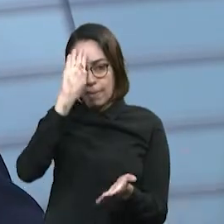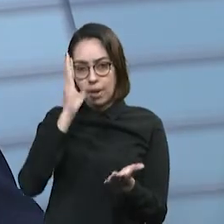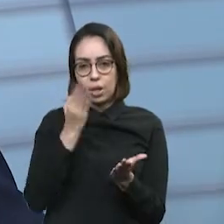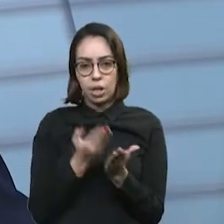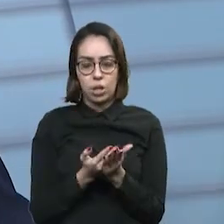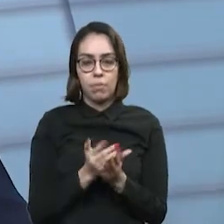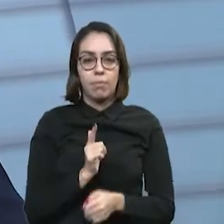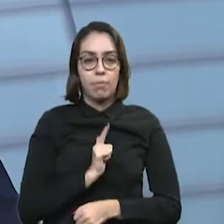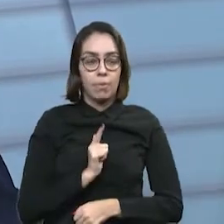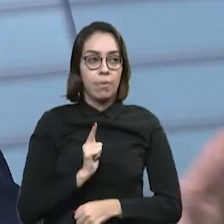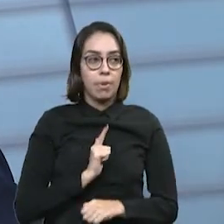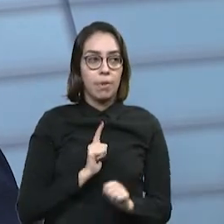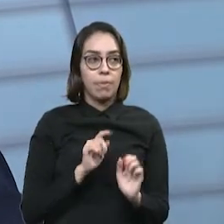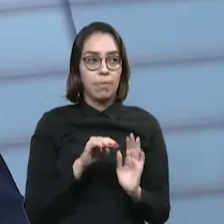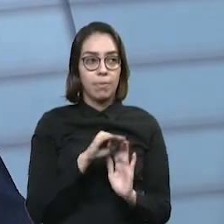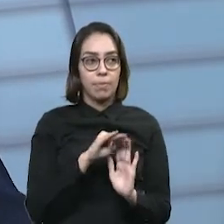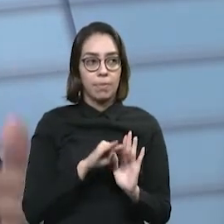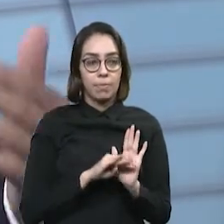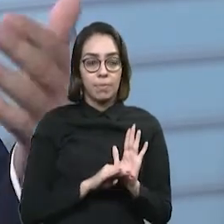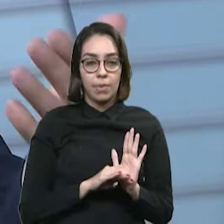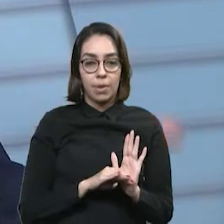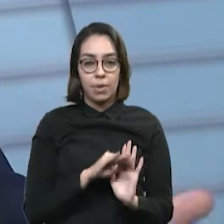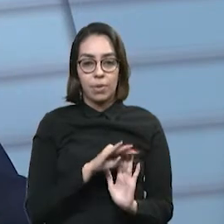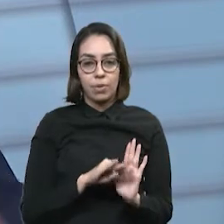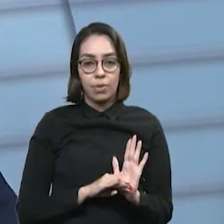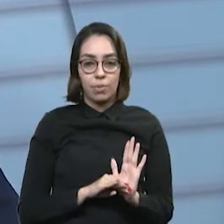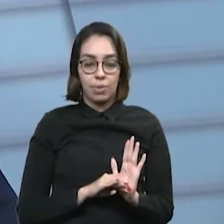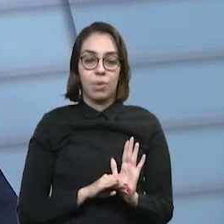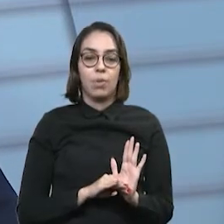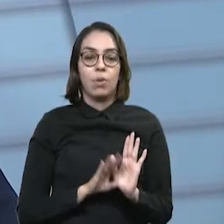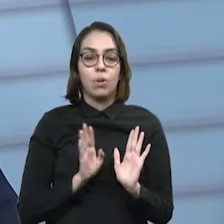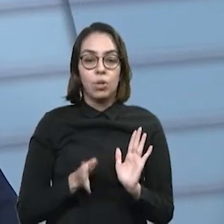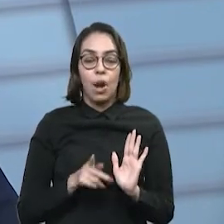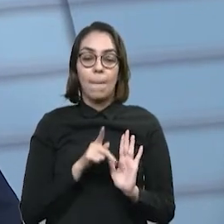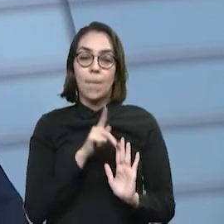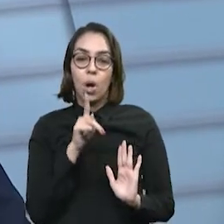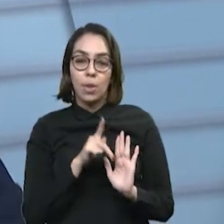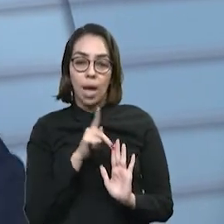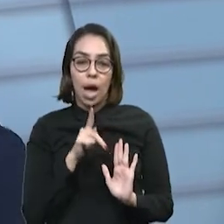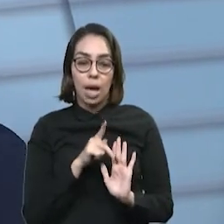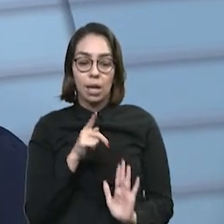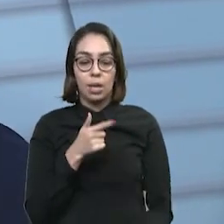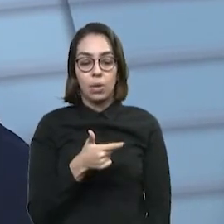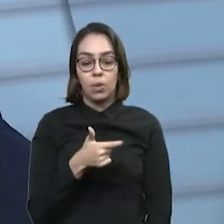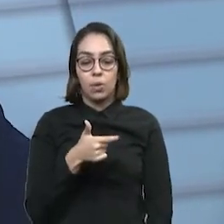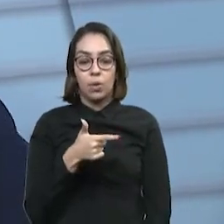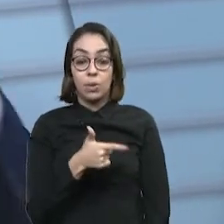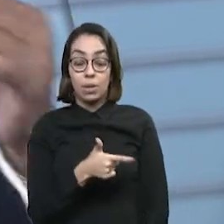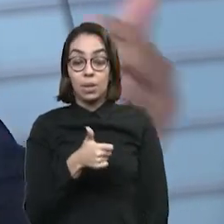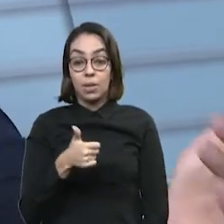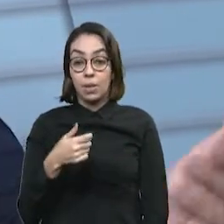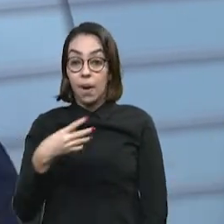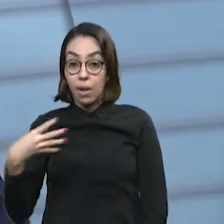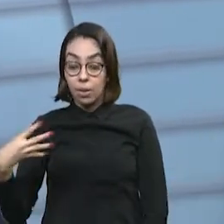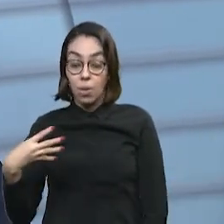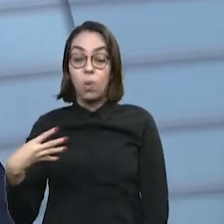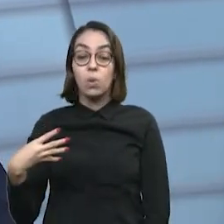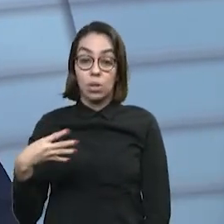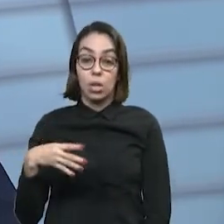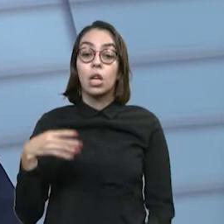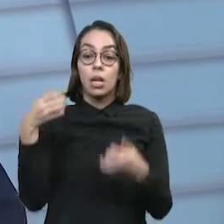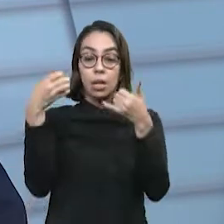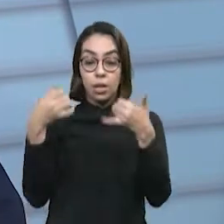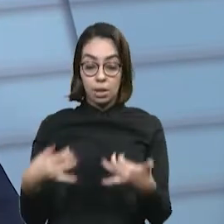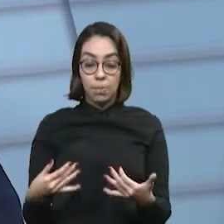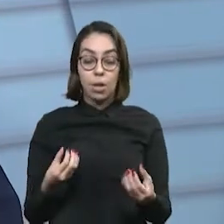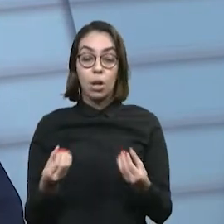pautas. Temos imposto de renda, temos a portaria 214 da PGFN, que trata sobre esse parcelamento das